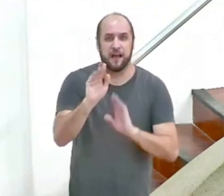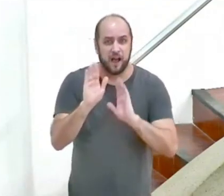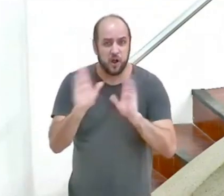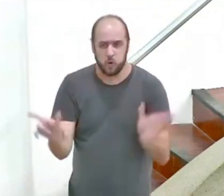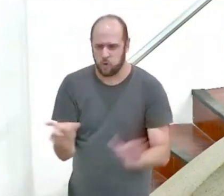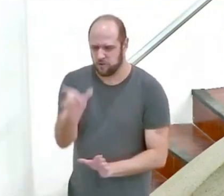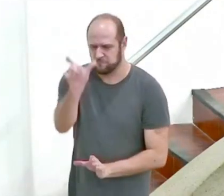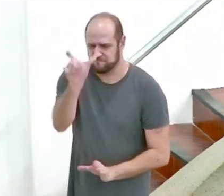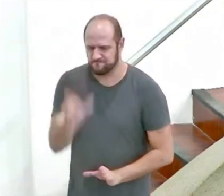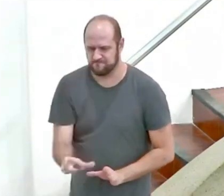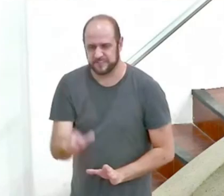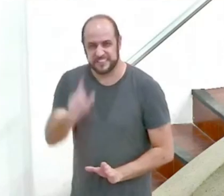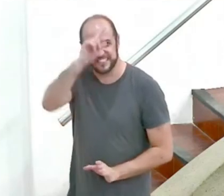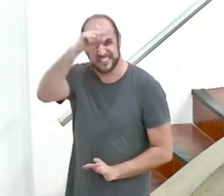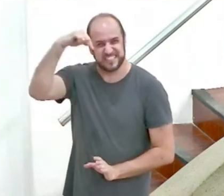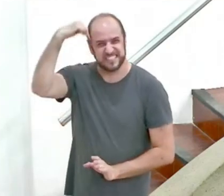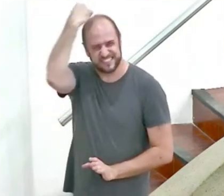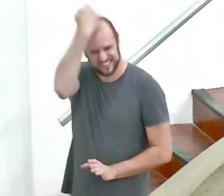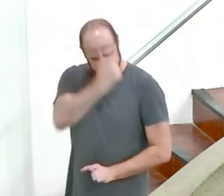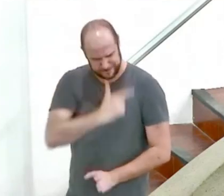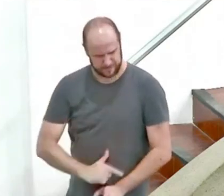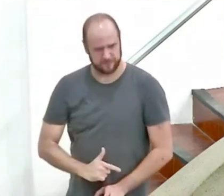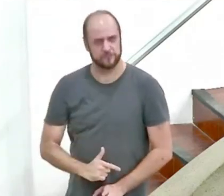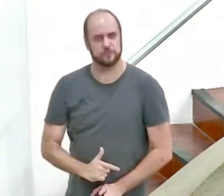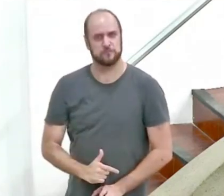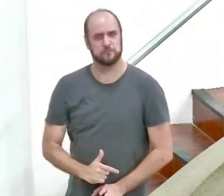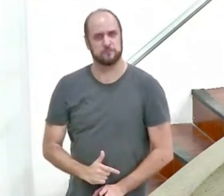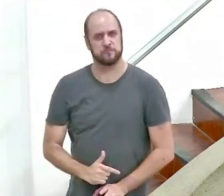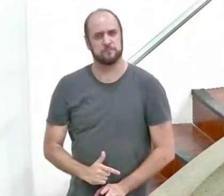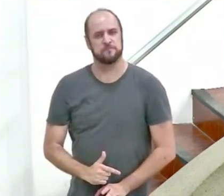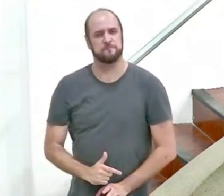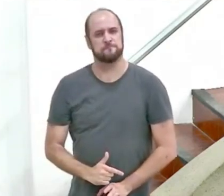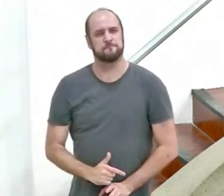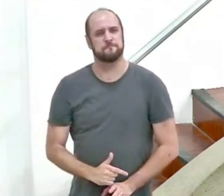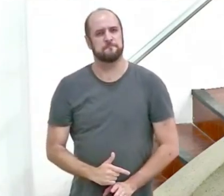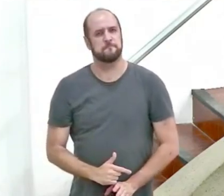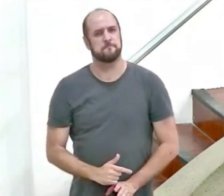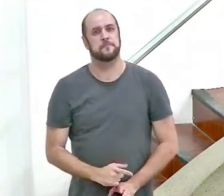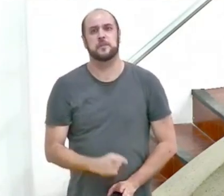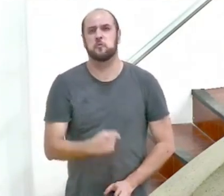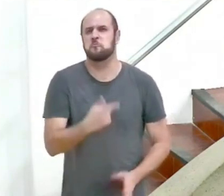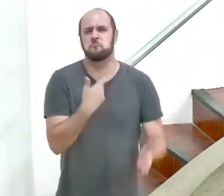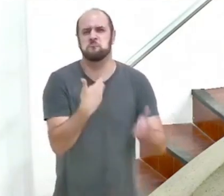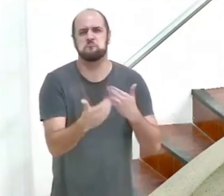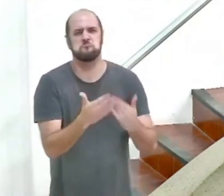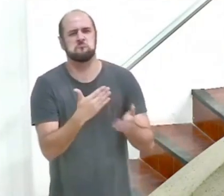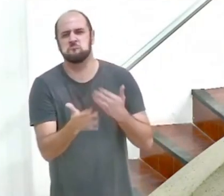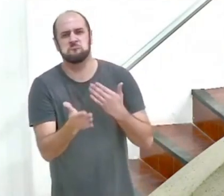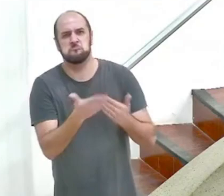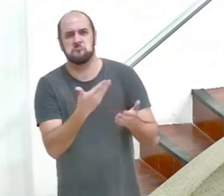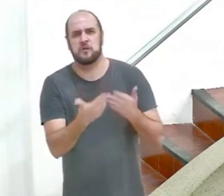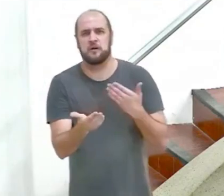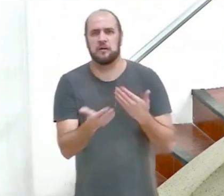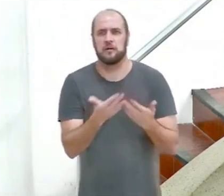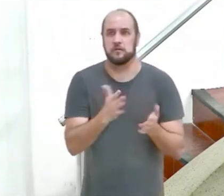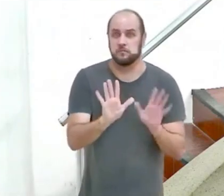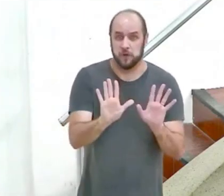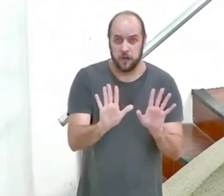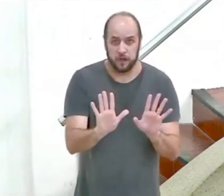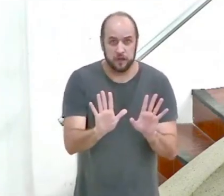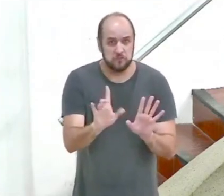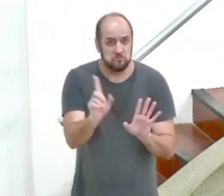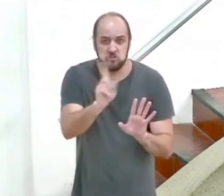de santidade santidade seja quem você ou melhor